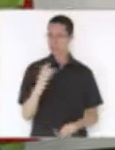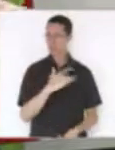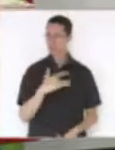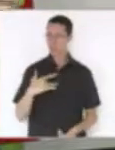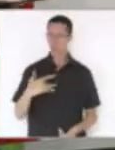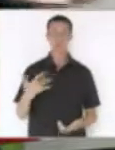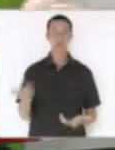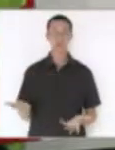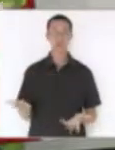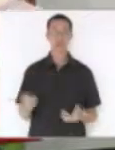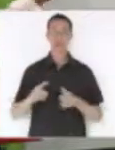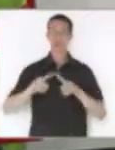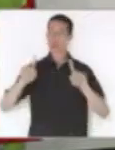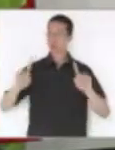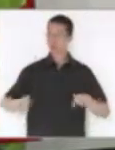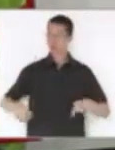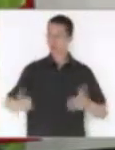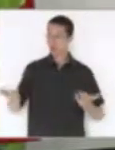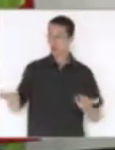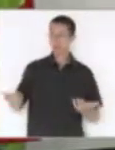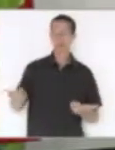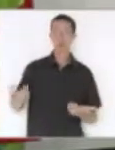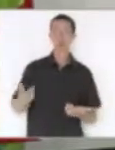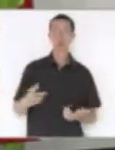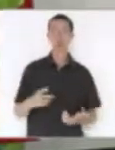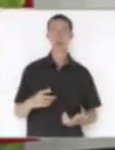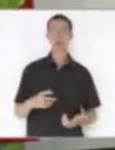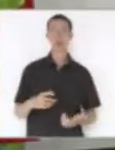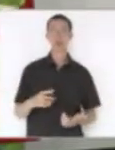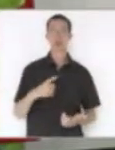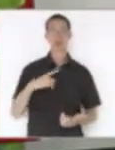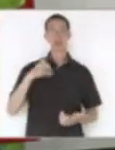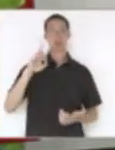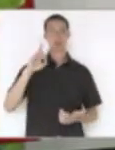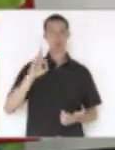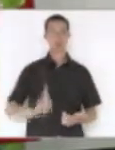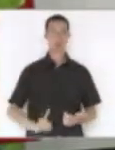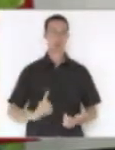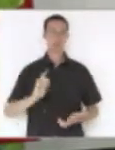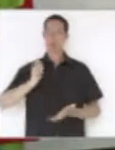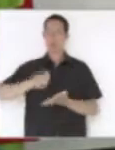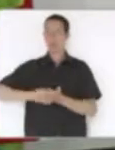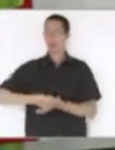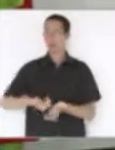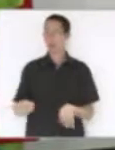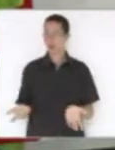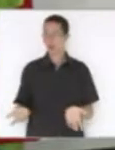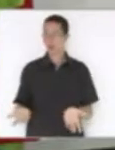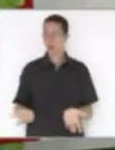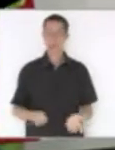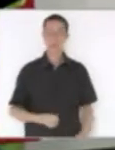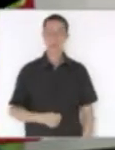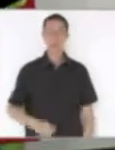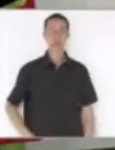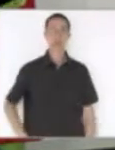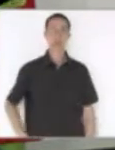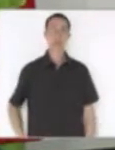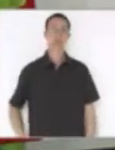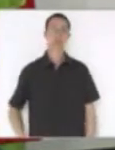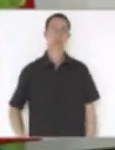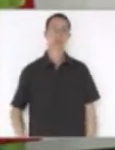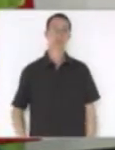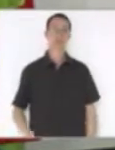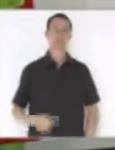também, os servidores também teriam o direito de não pagarem um percentual, porque eles estão, a mesma dificuldade que tem